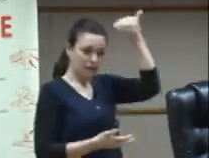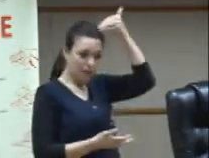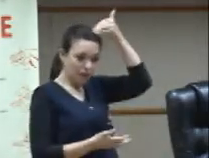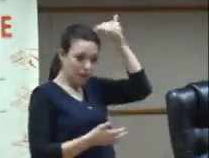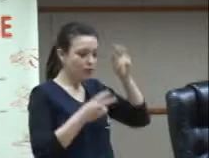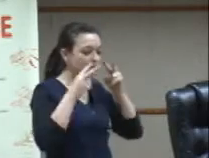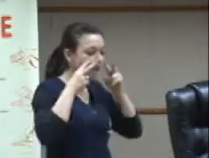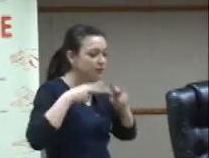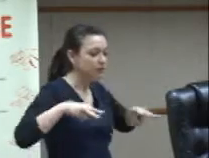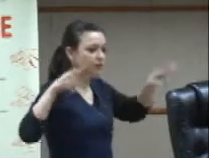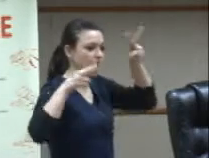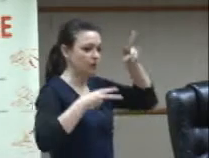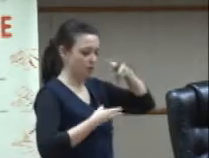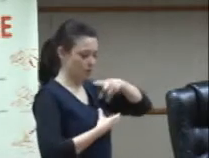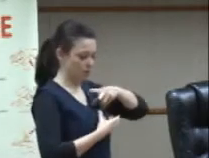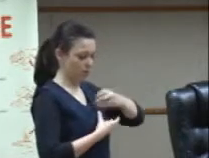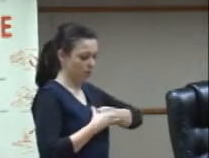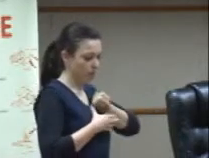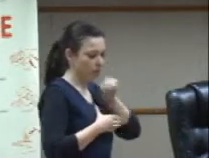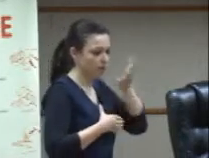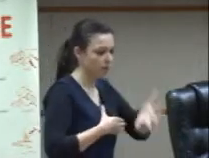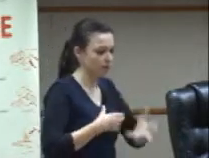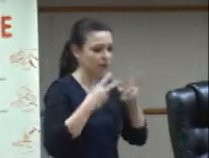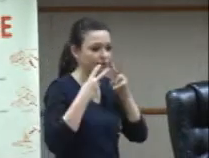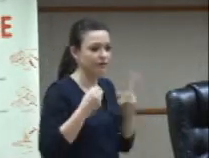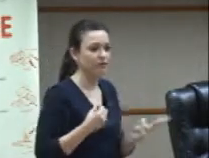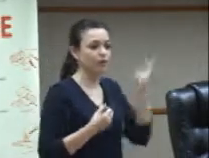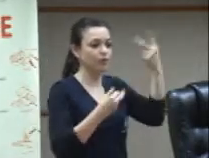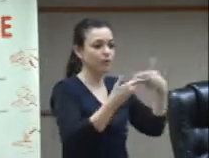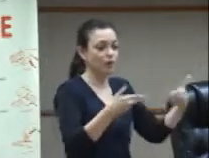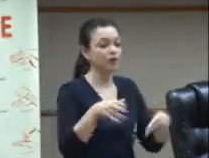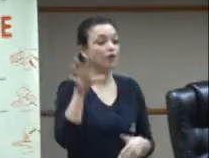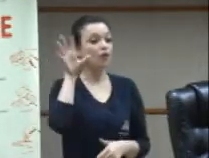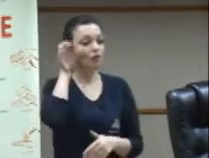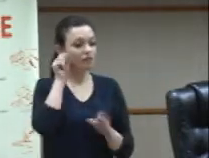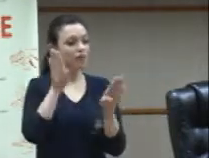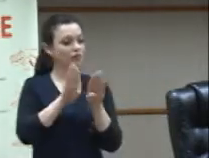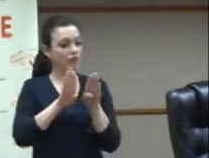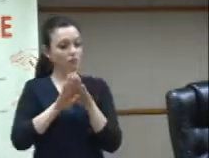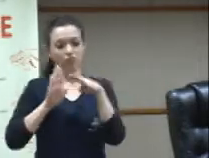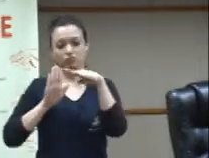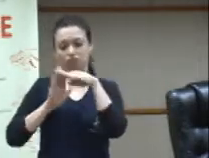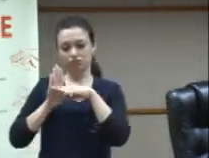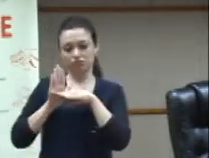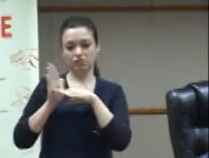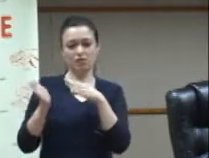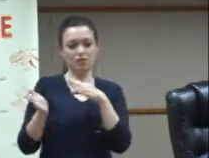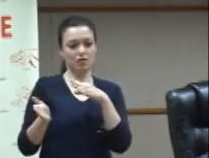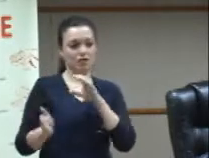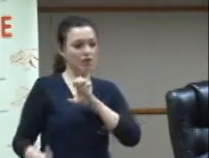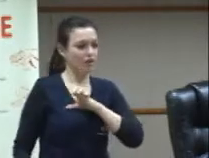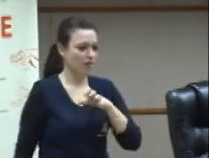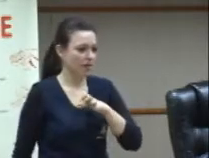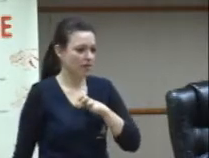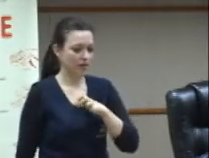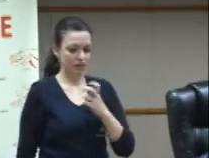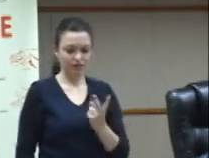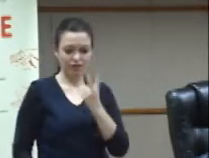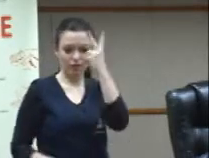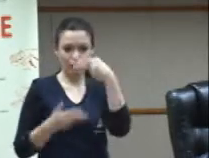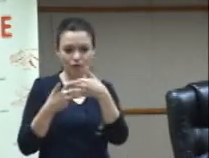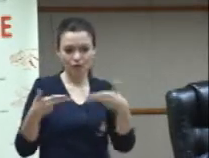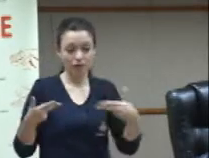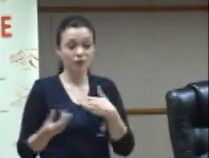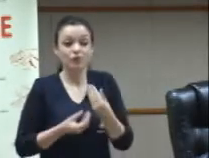uma cosmovisão ouvinte e como que nós fazemos o encontro dessas cosmovisões cosmovisões certo porque a cosmovisão ouvinte também é